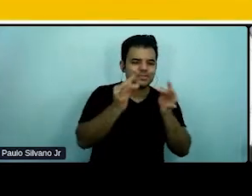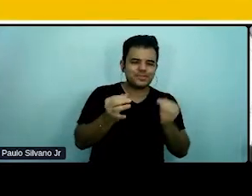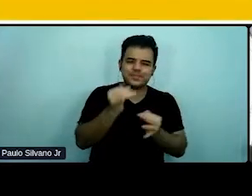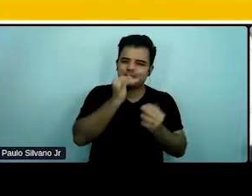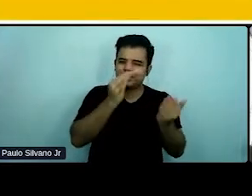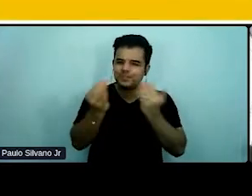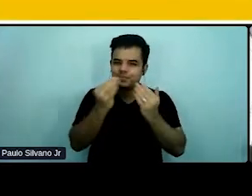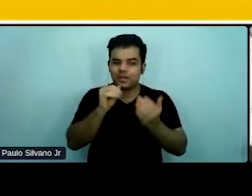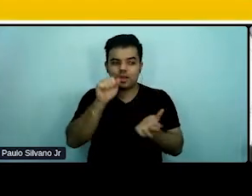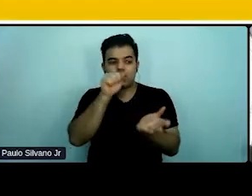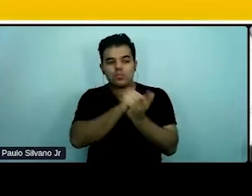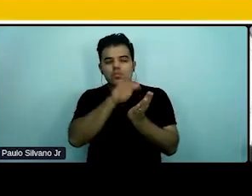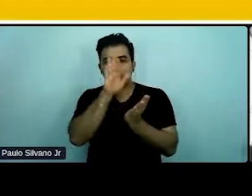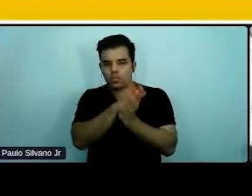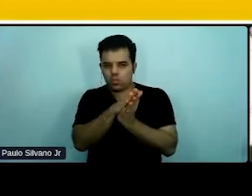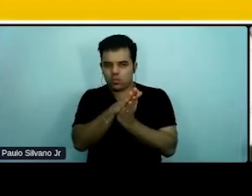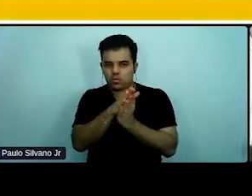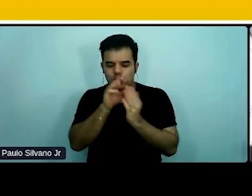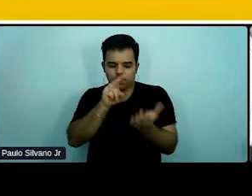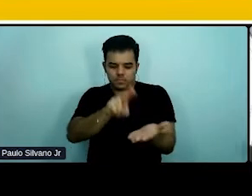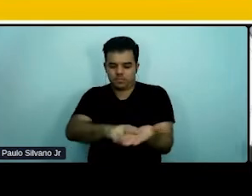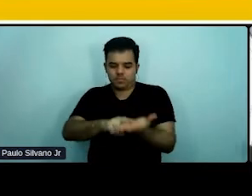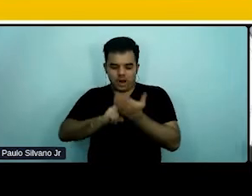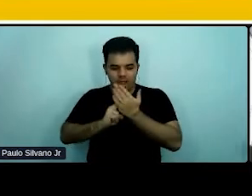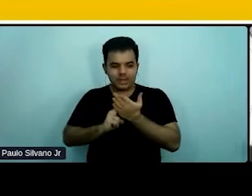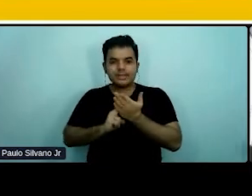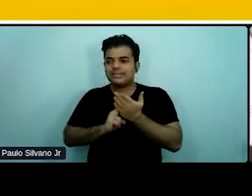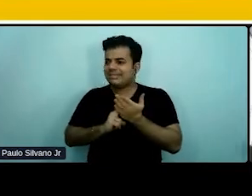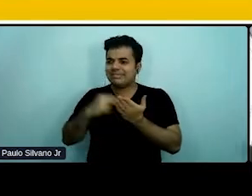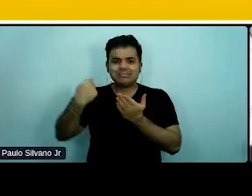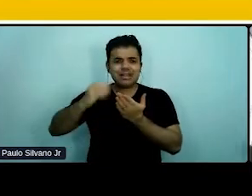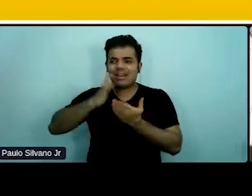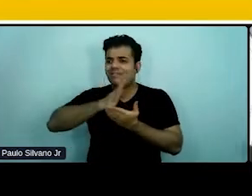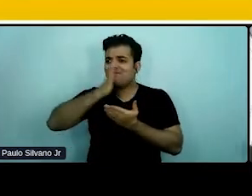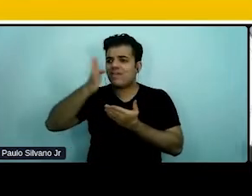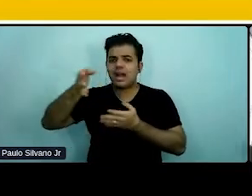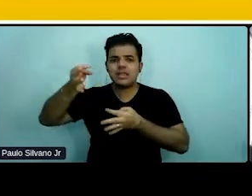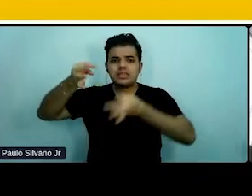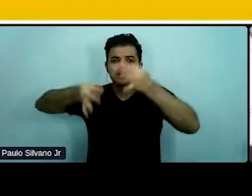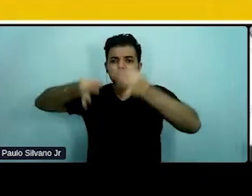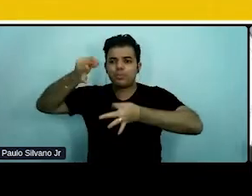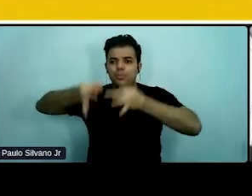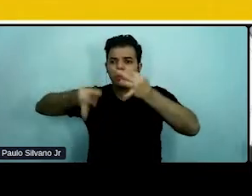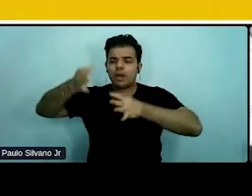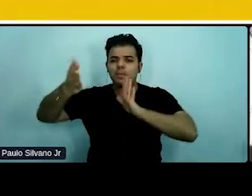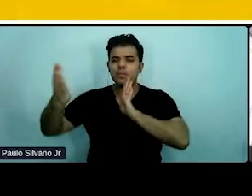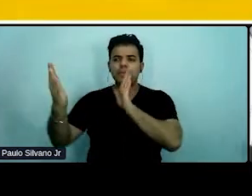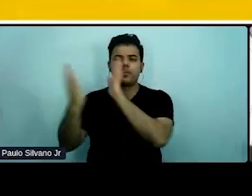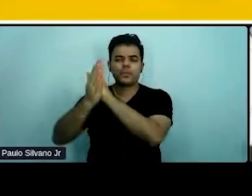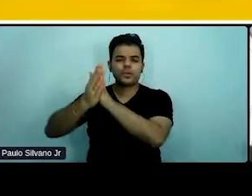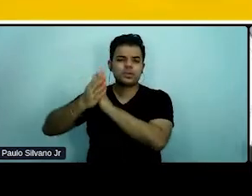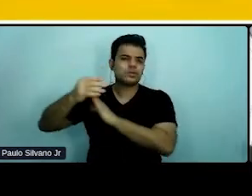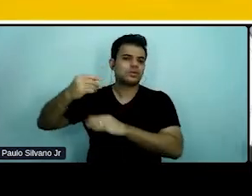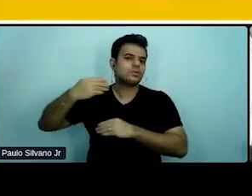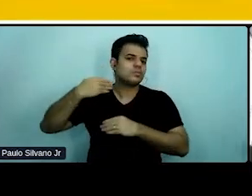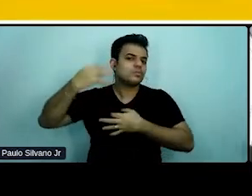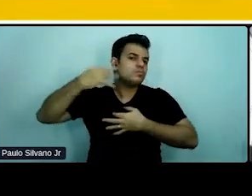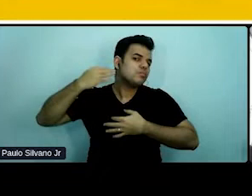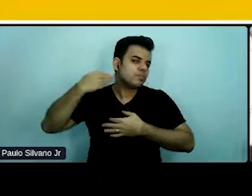recebe uma multa e ela precisa ir até o tribunal, uma audiência. E eles